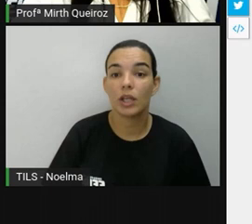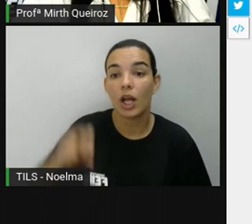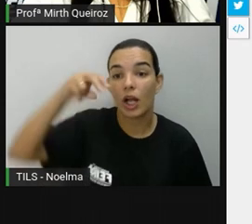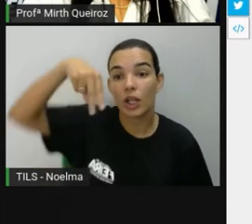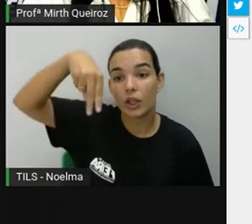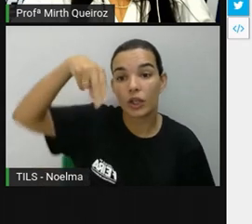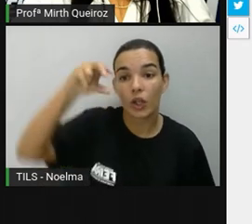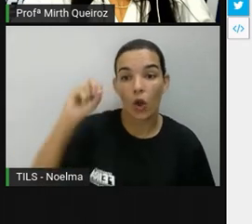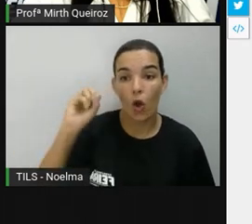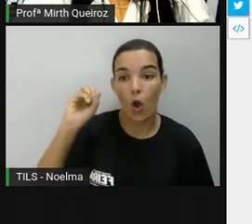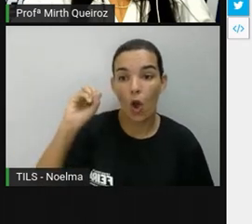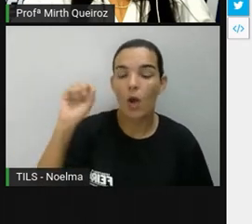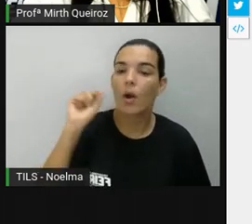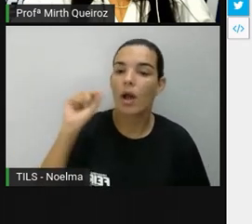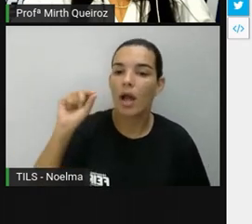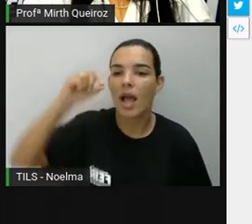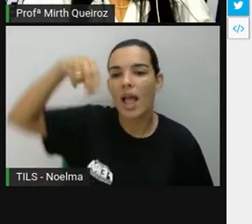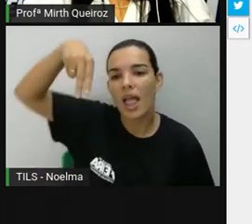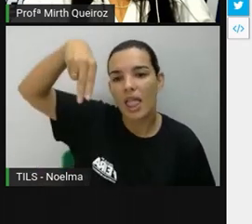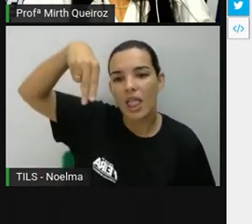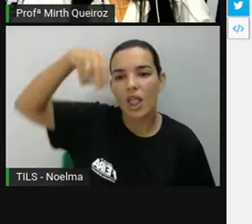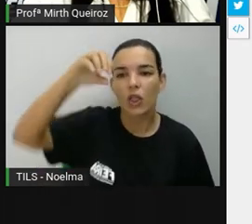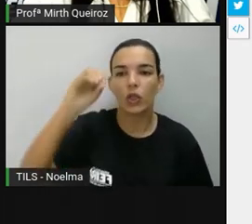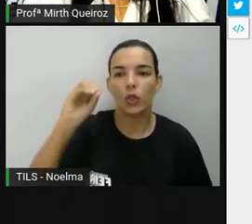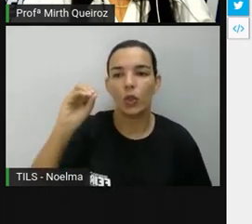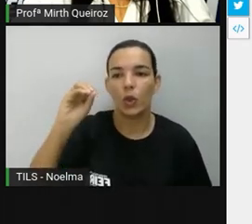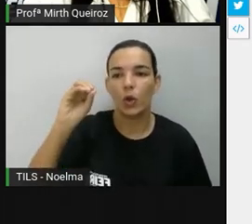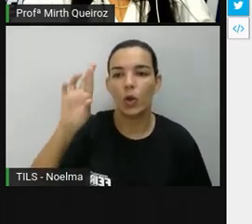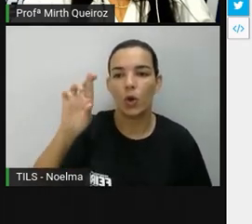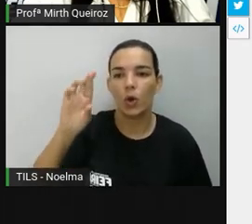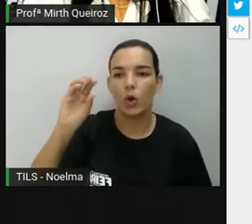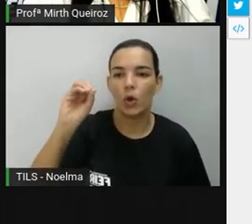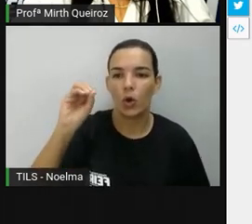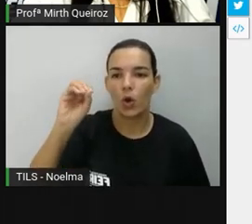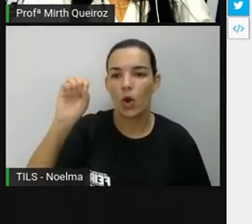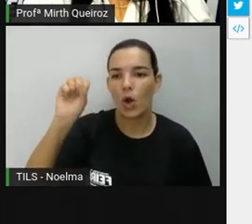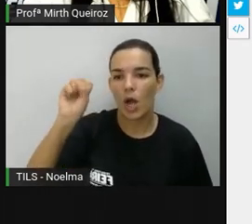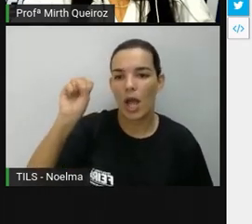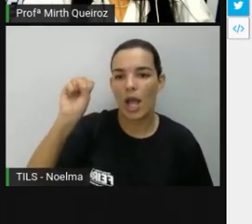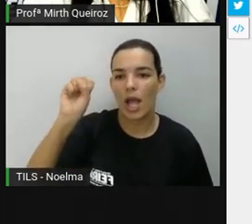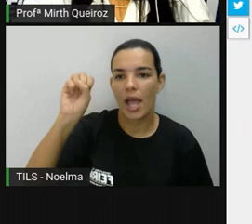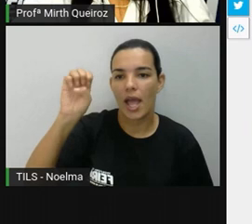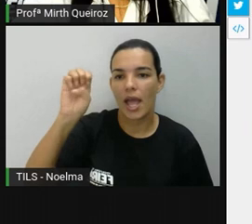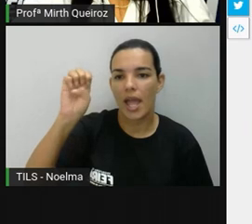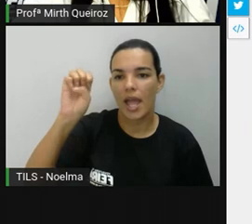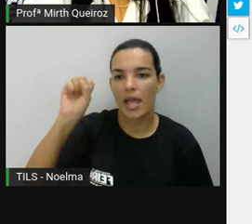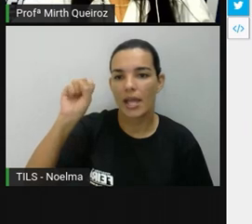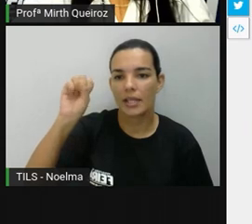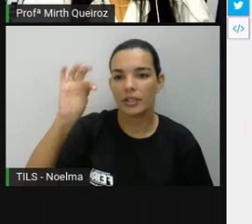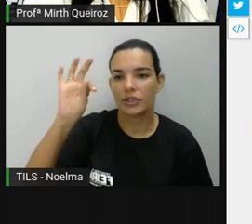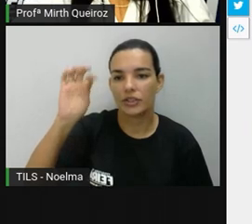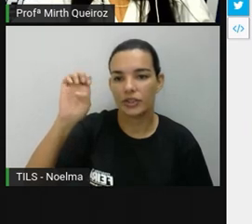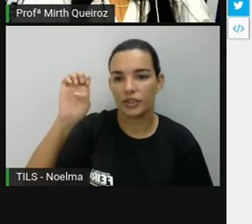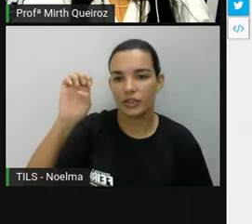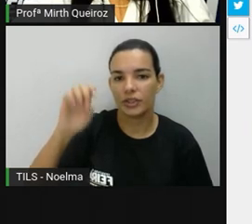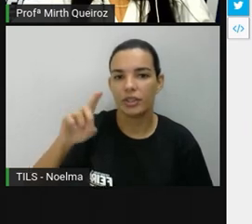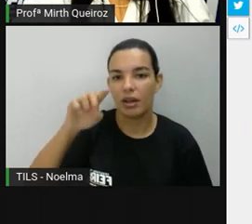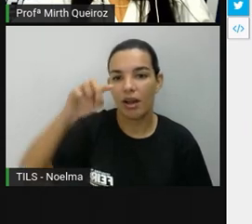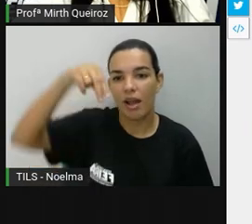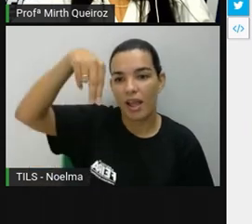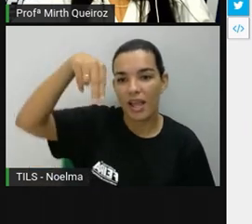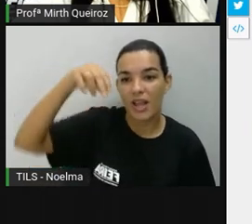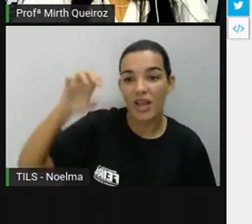O Noroeste O Oeste e Norte então fica Noroeste N E